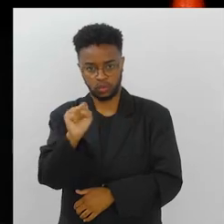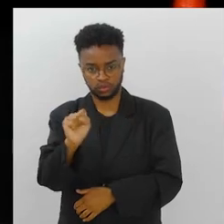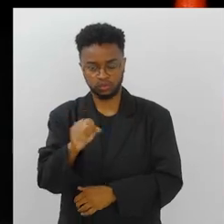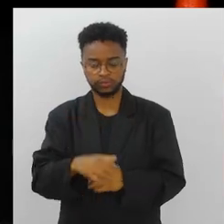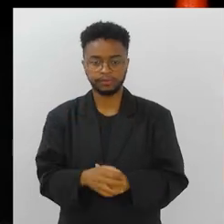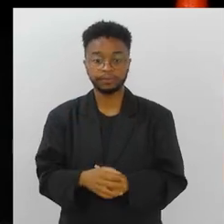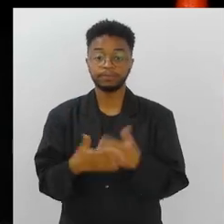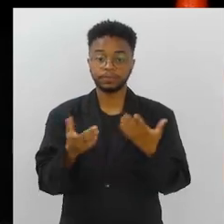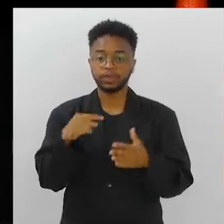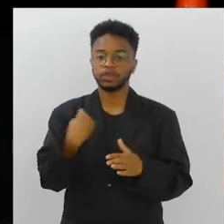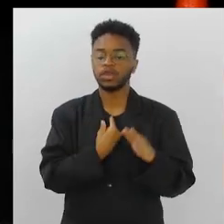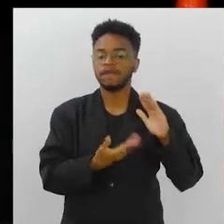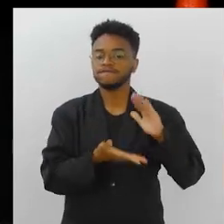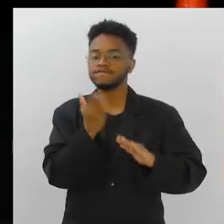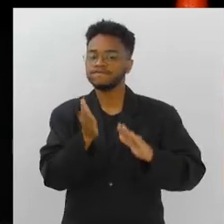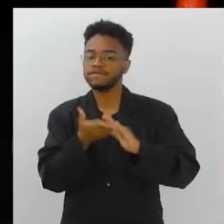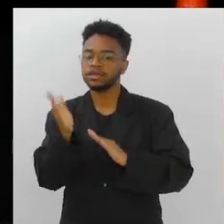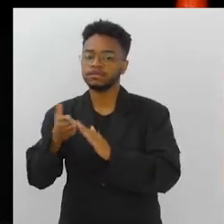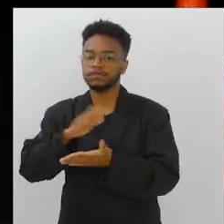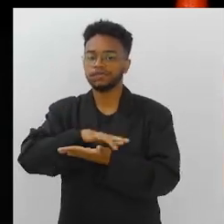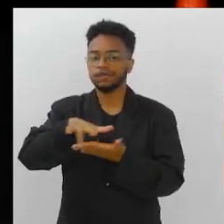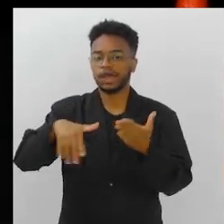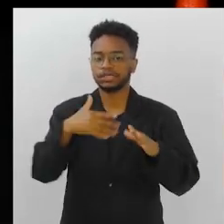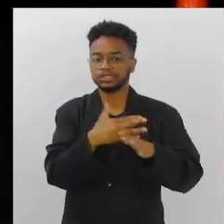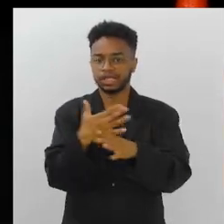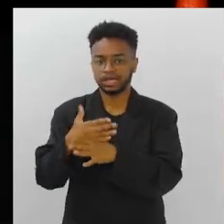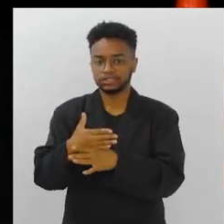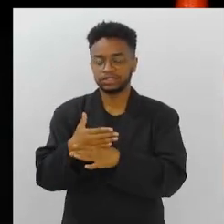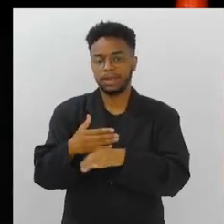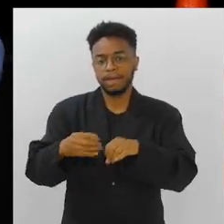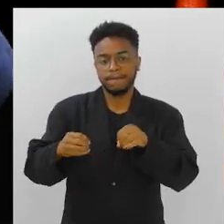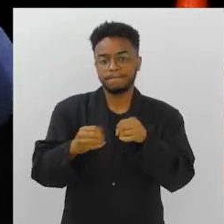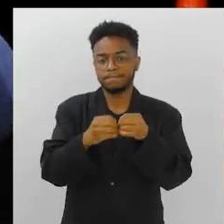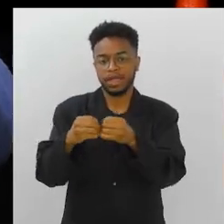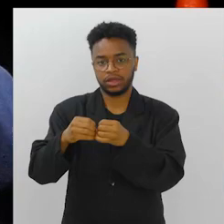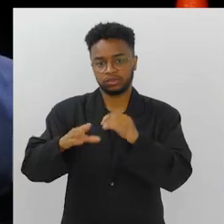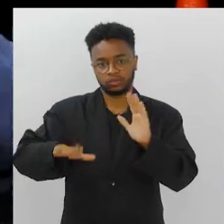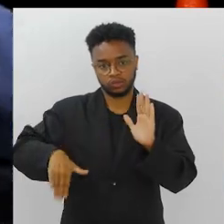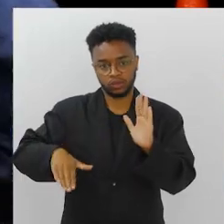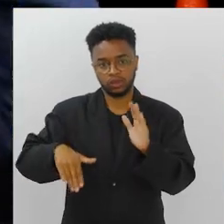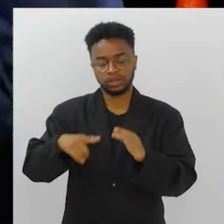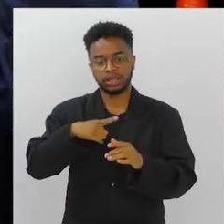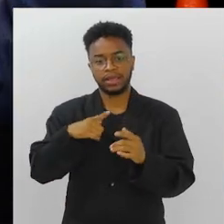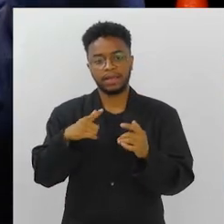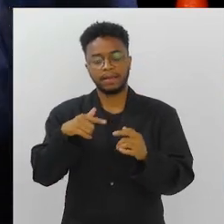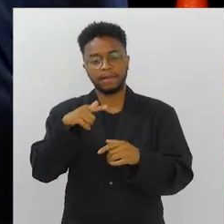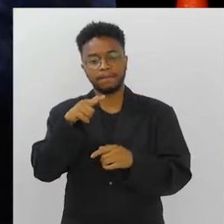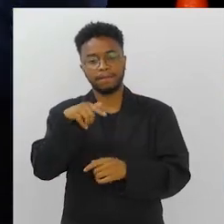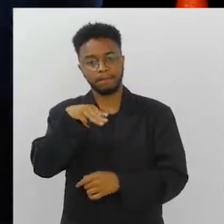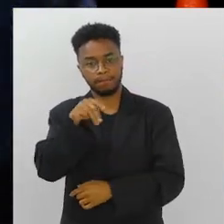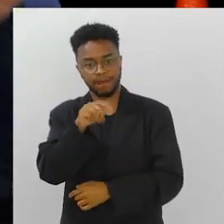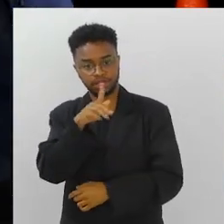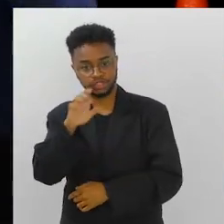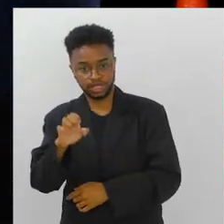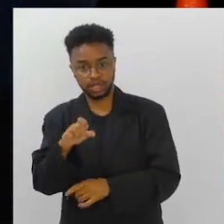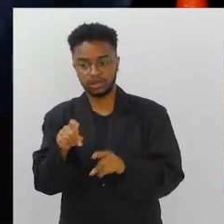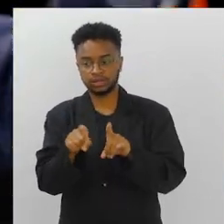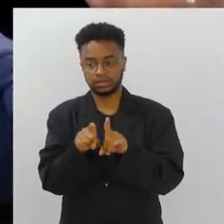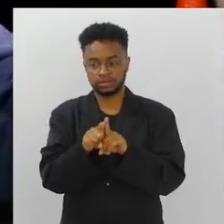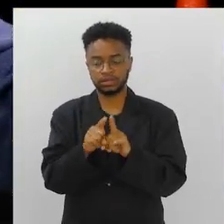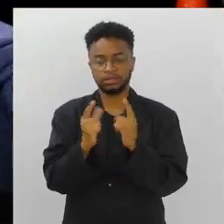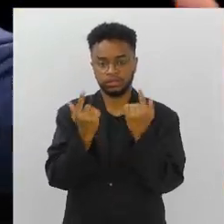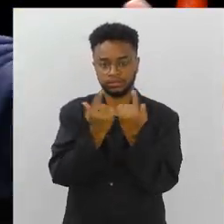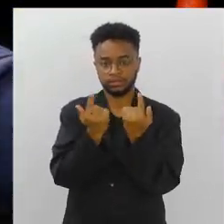2008. Então, assim, a gente viajou bastante por essas cidades que estão no entorno da Baía de Guanabara, Magé, Guapi, o Rio